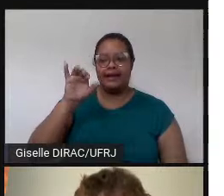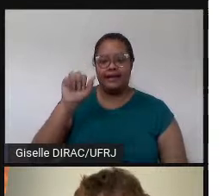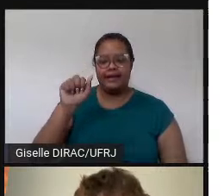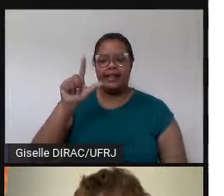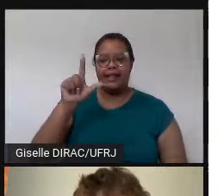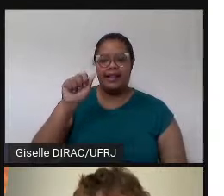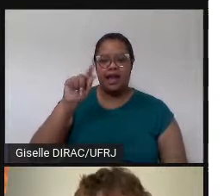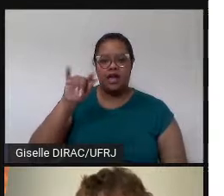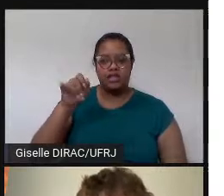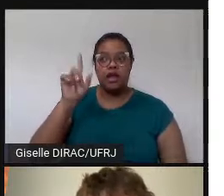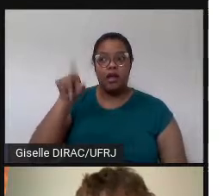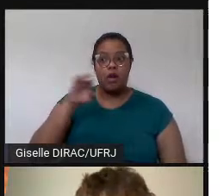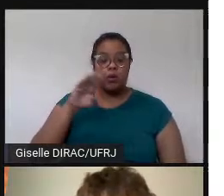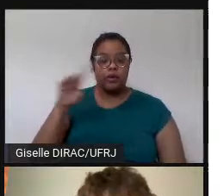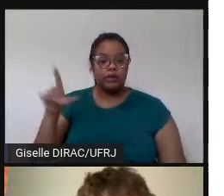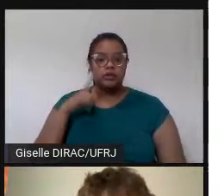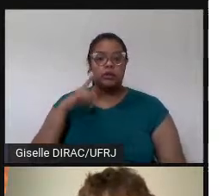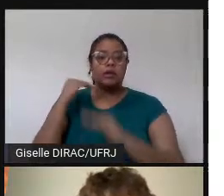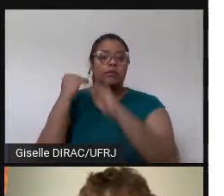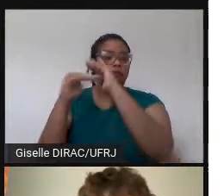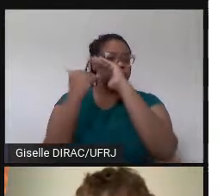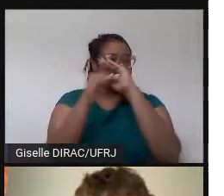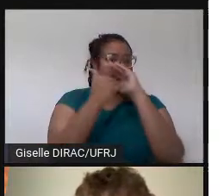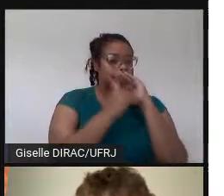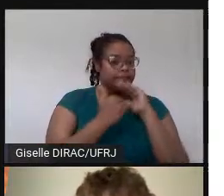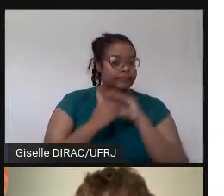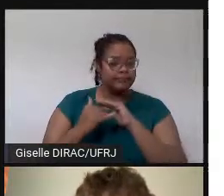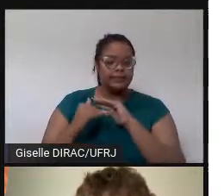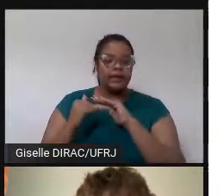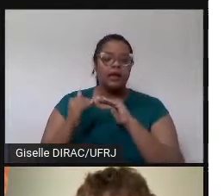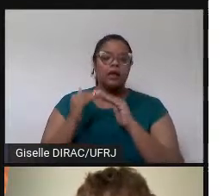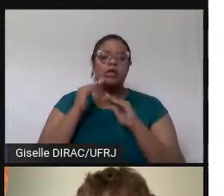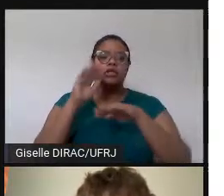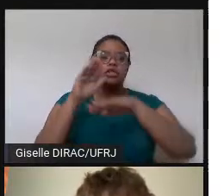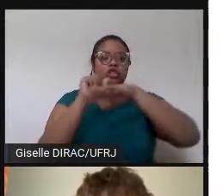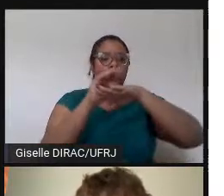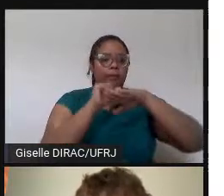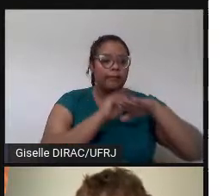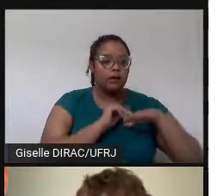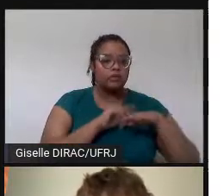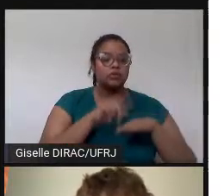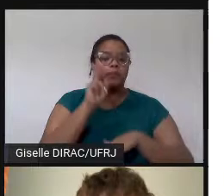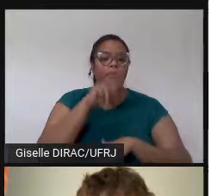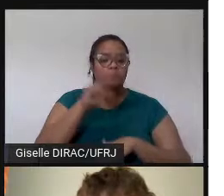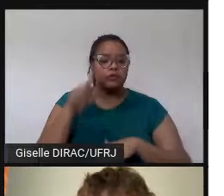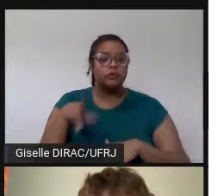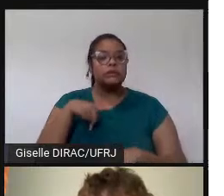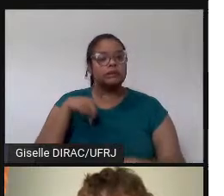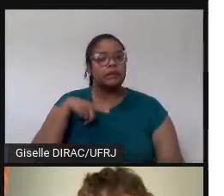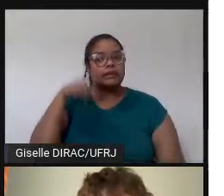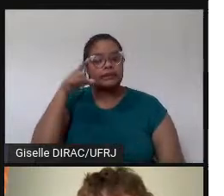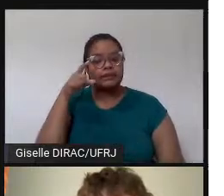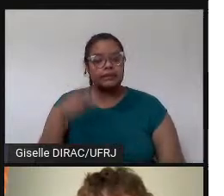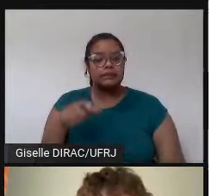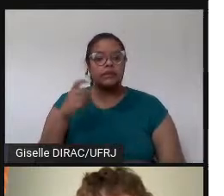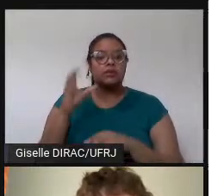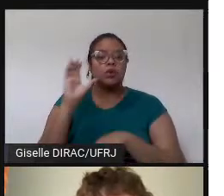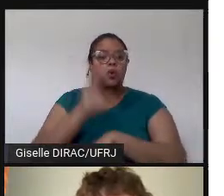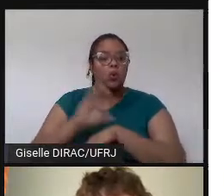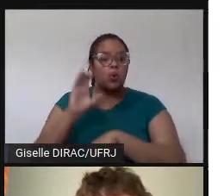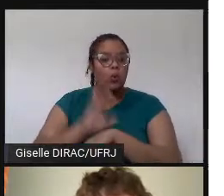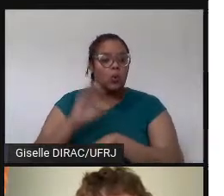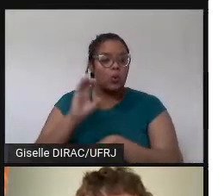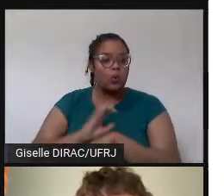como coordenadora do programa, enviou um e-mail, chamando professores interessados em fazer cursos para os alunos